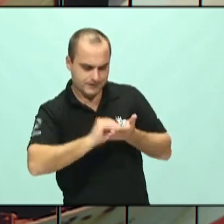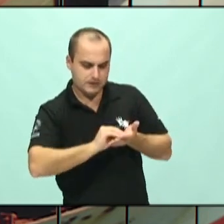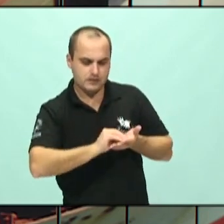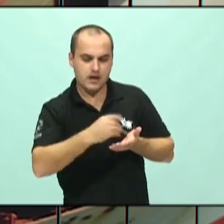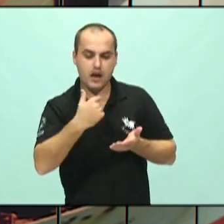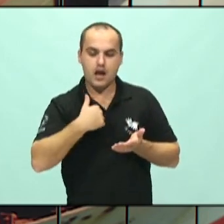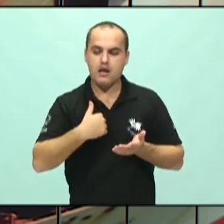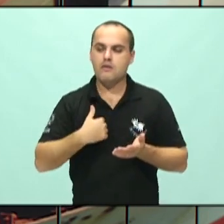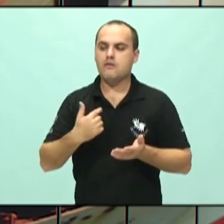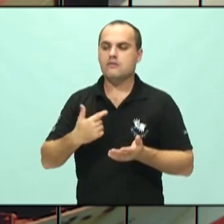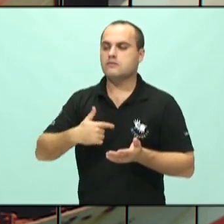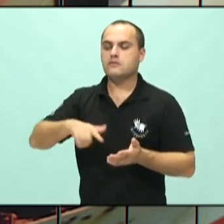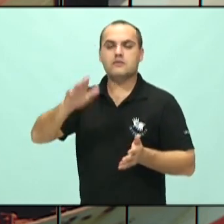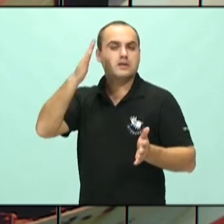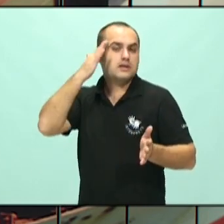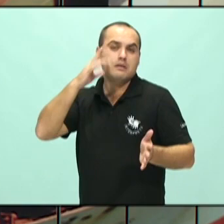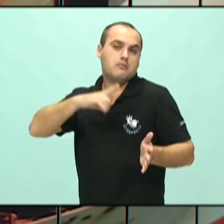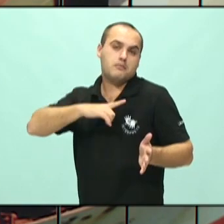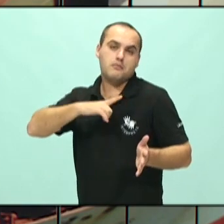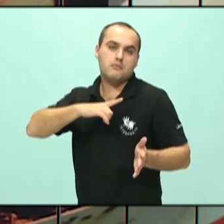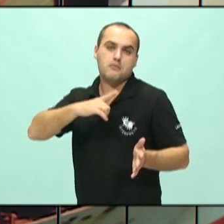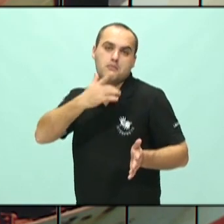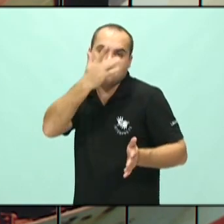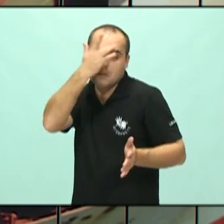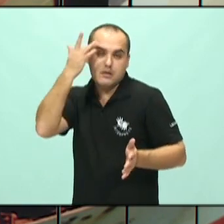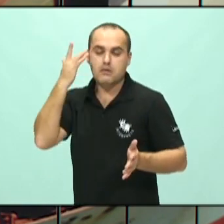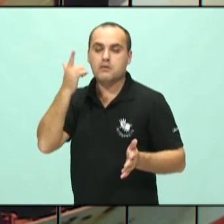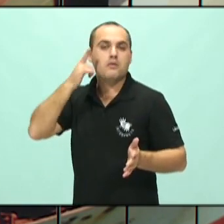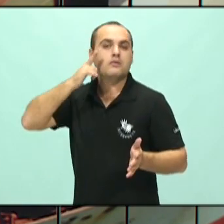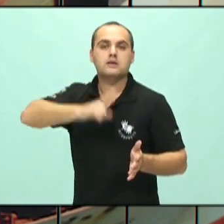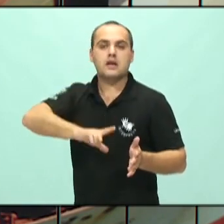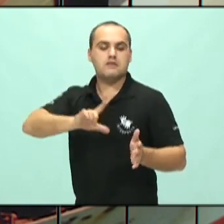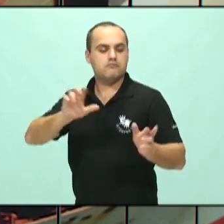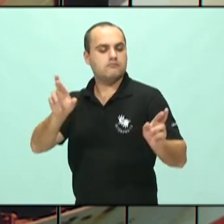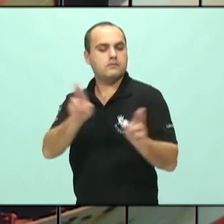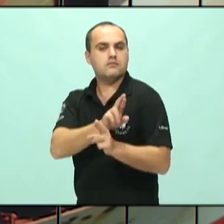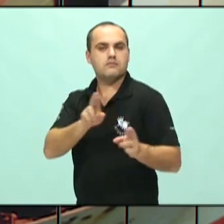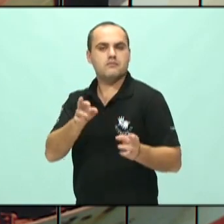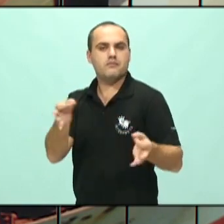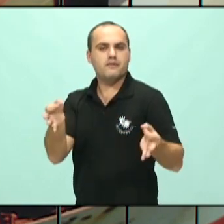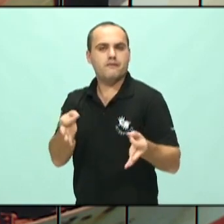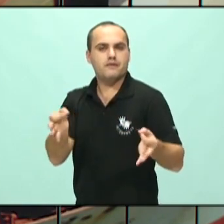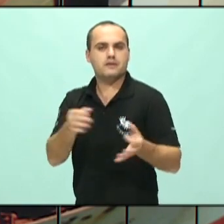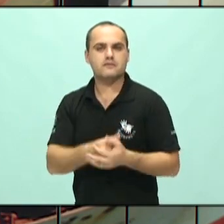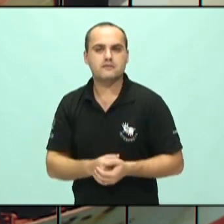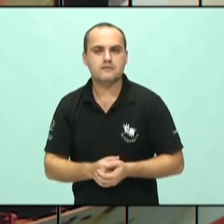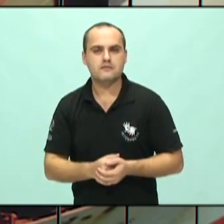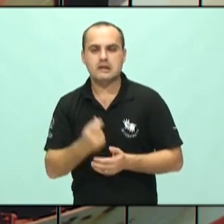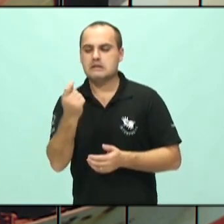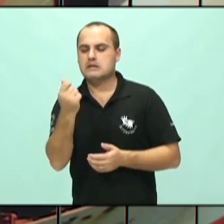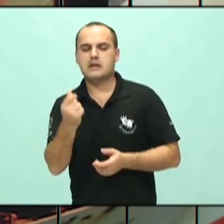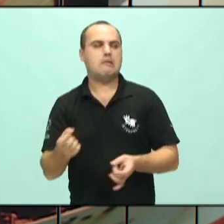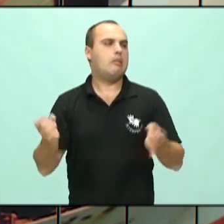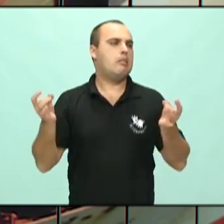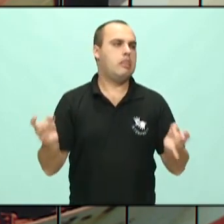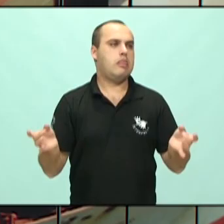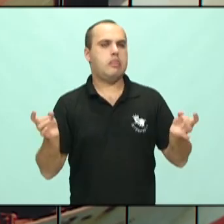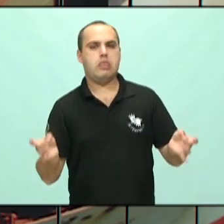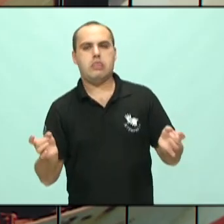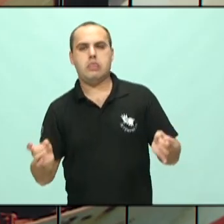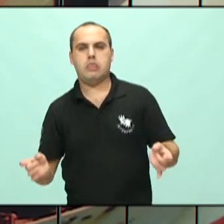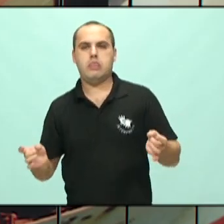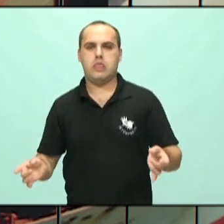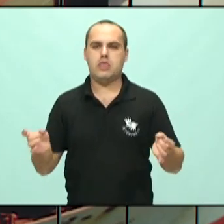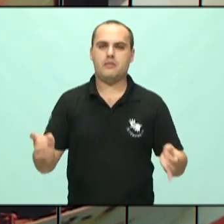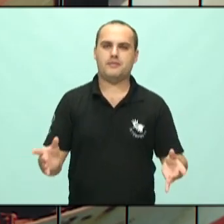ter relacionamentos saudáveis, tem dificuldades financeiras. E tudo isso serve como fator de instabilidade.